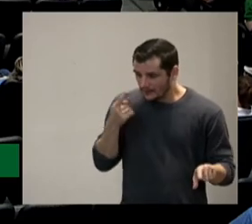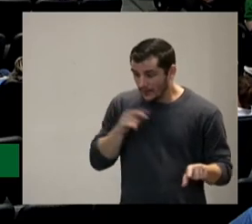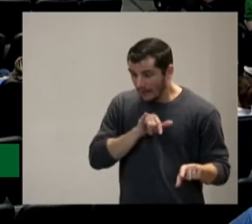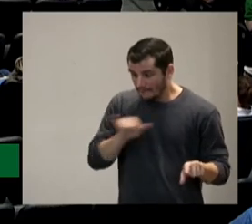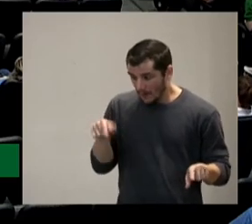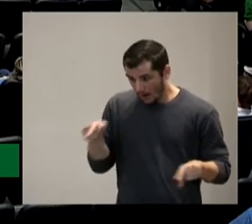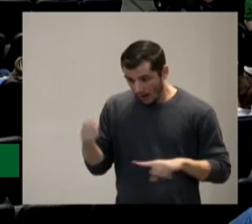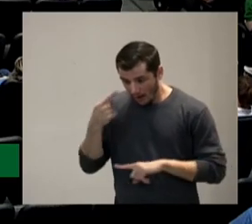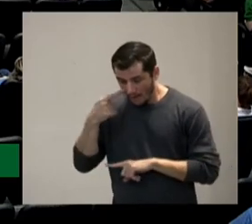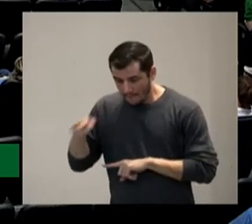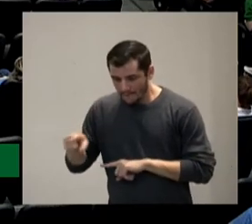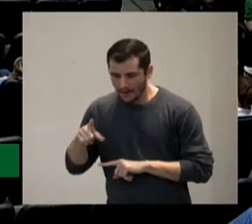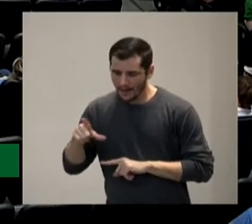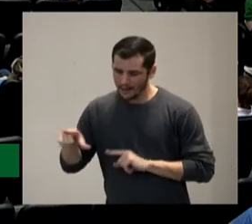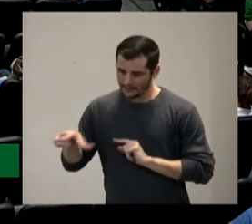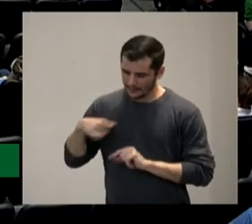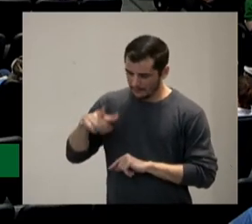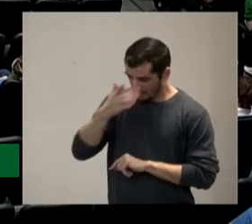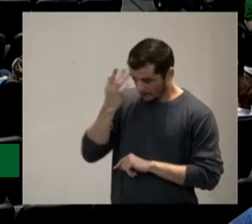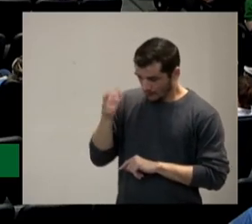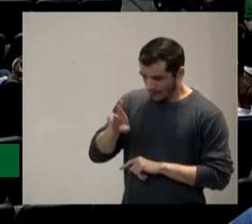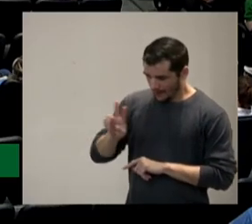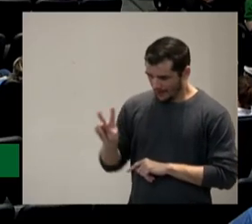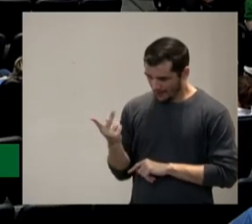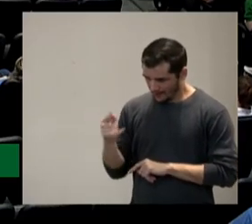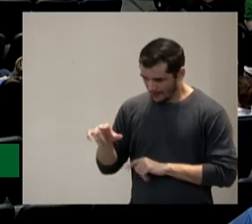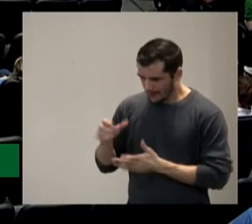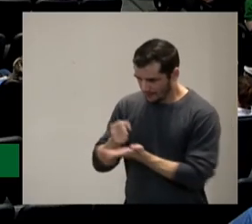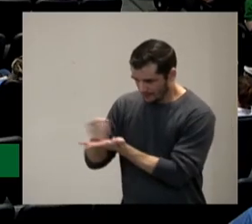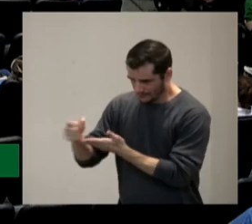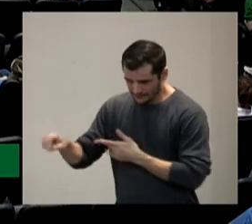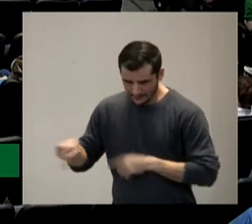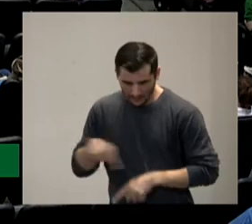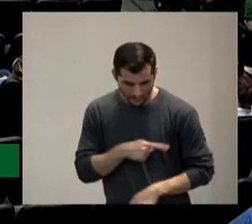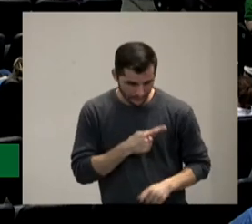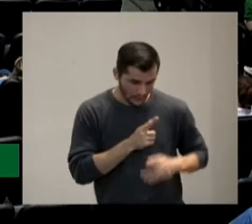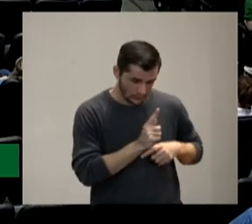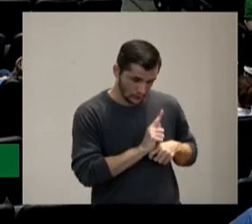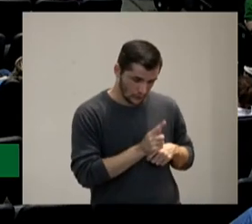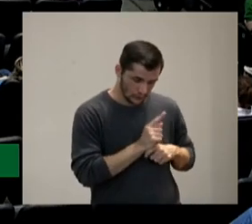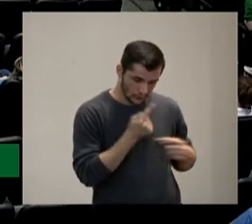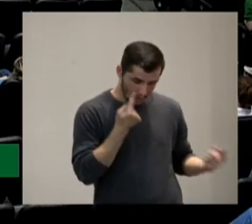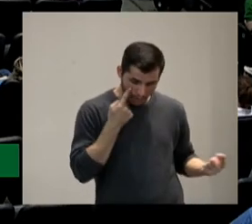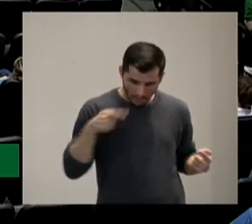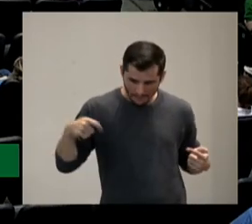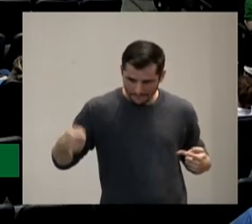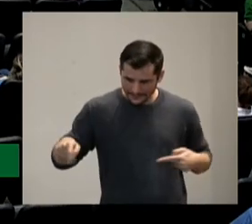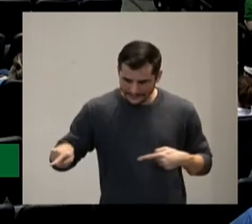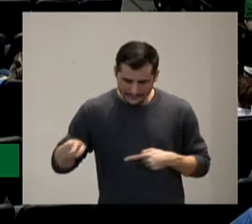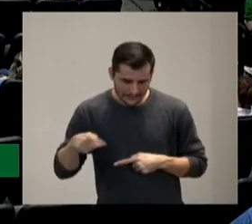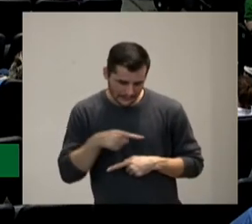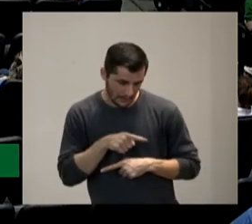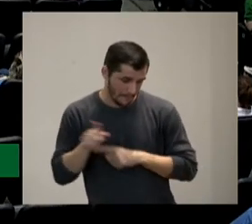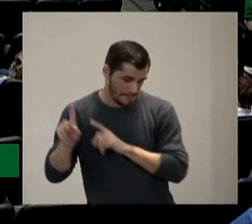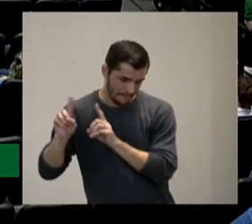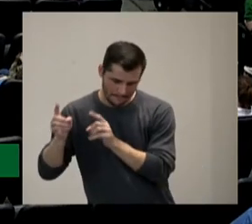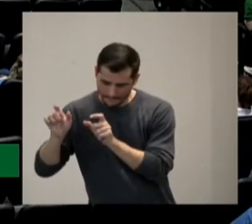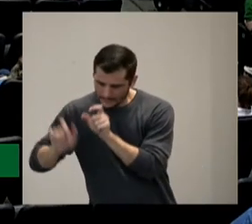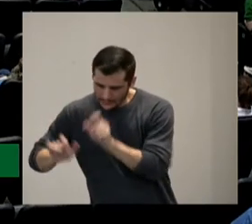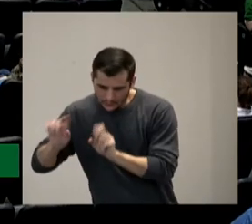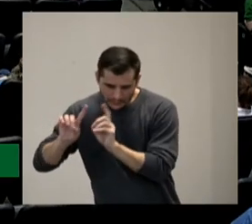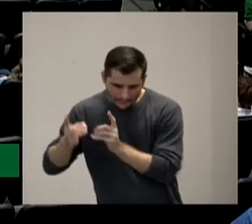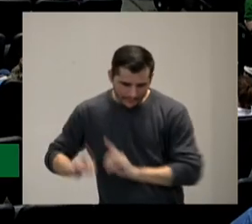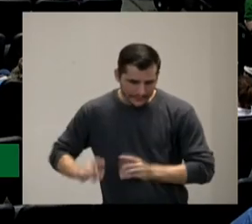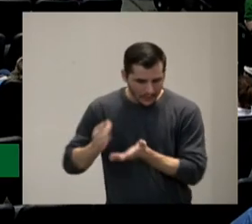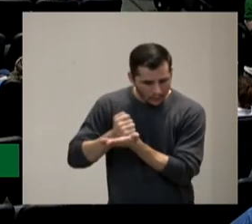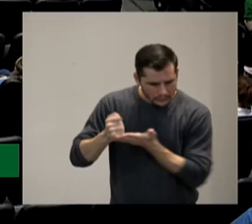recrutamento chega para o gestor e eu falo porque eu sou um ó contratar um PCD hein eu falei contrato